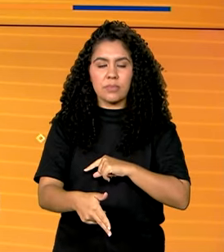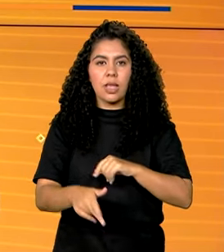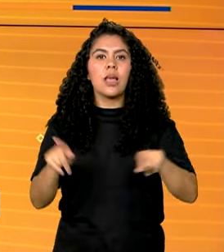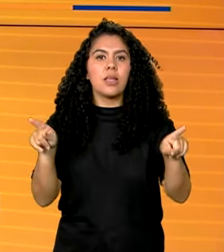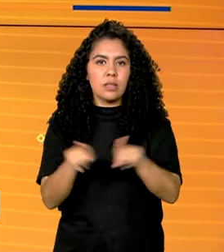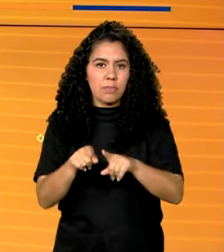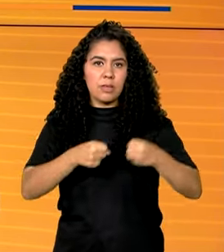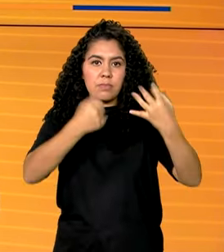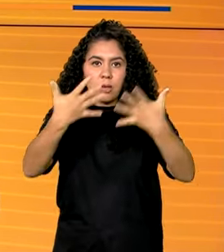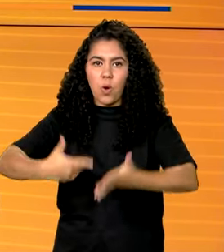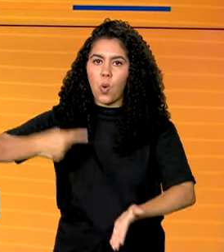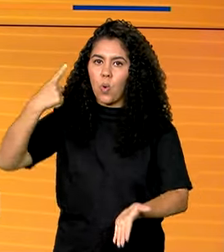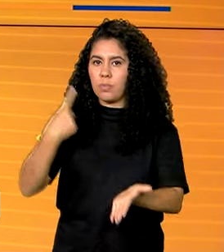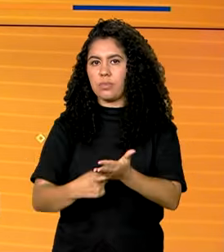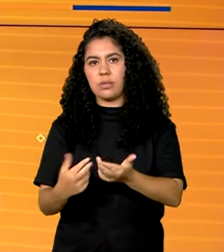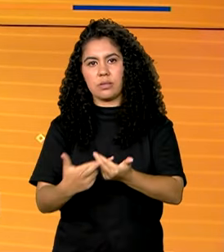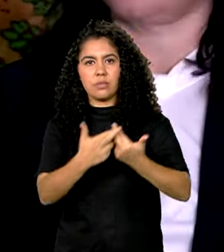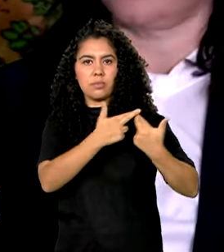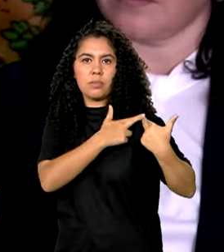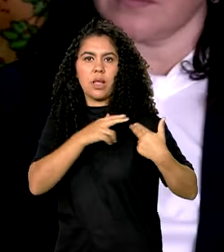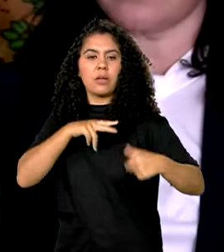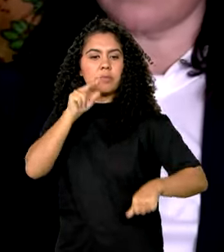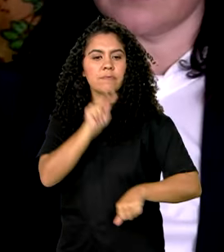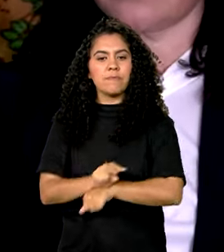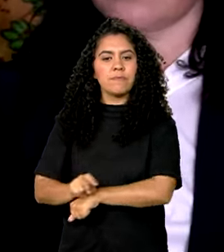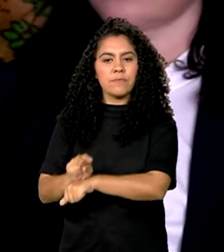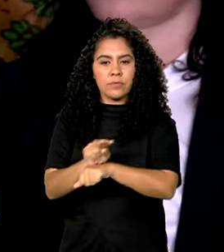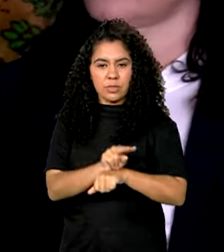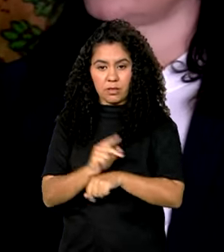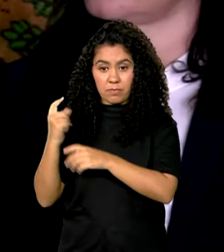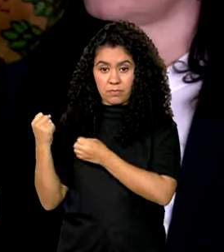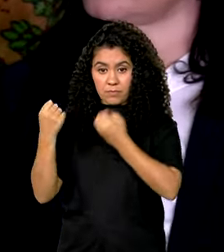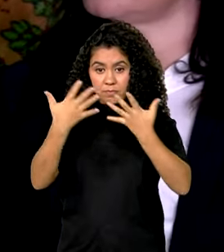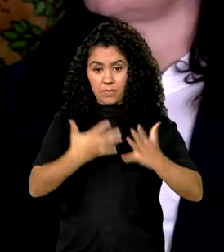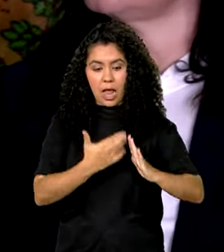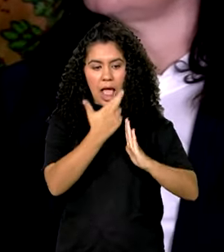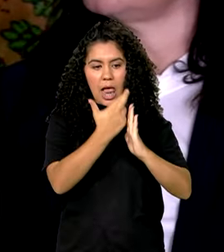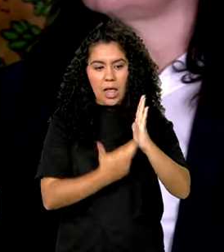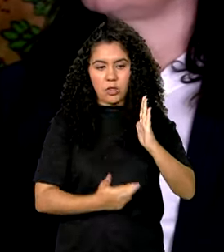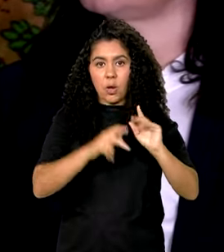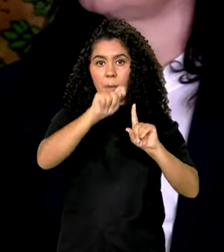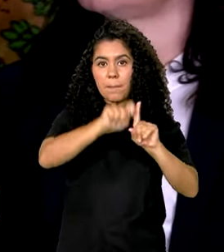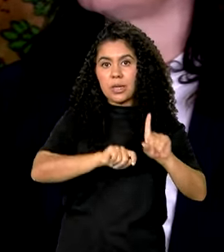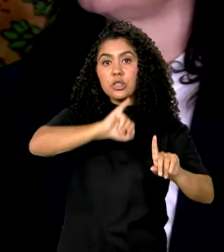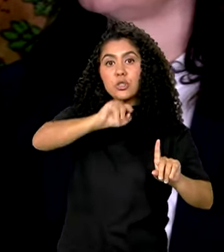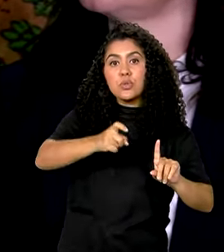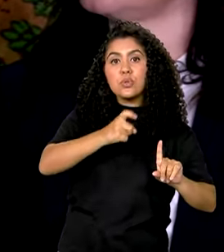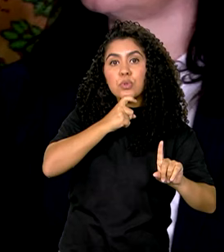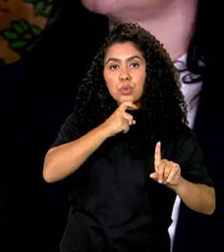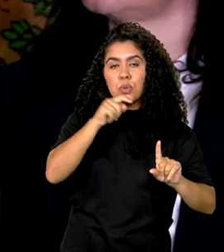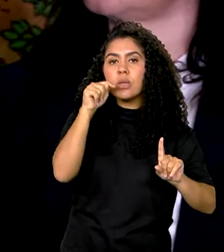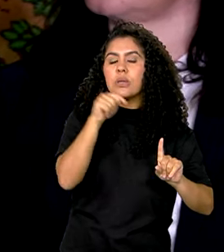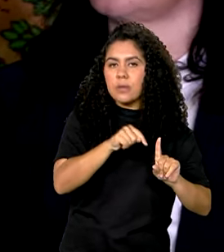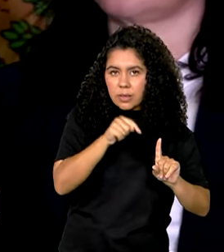compromisso com a responsabilidade fiscal. O relatório de julho pode significar